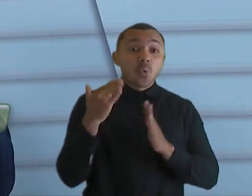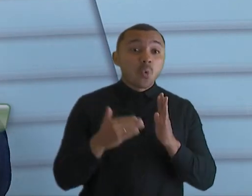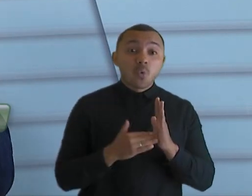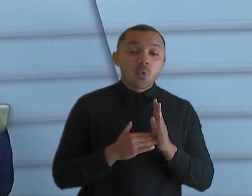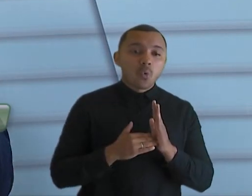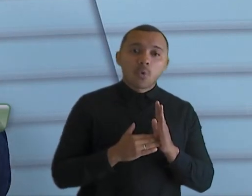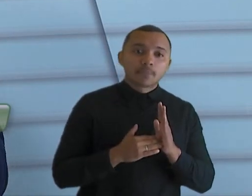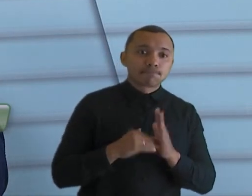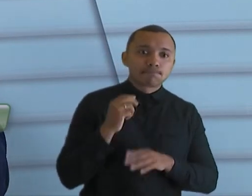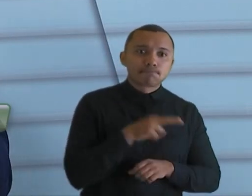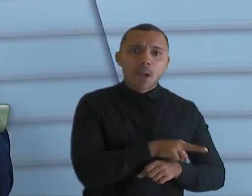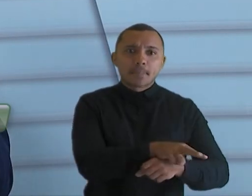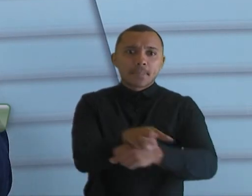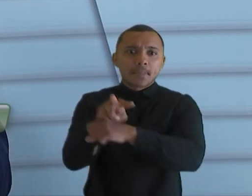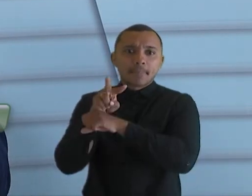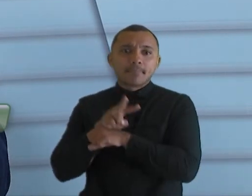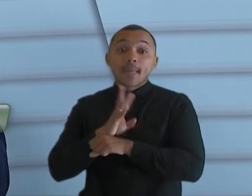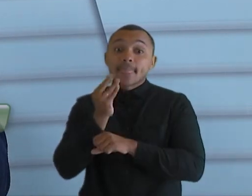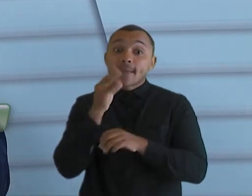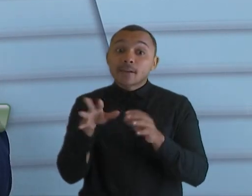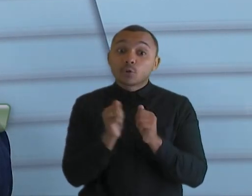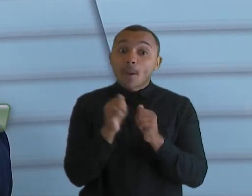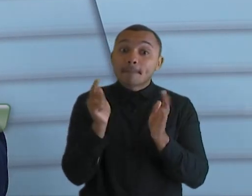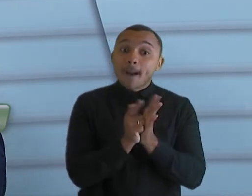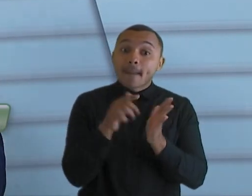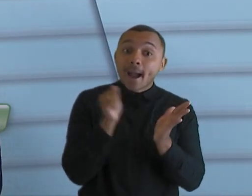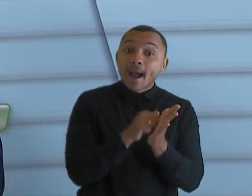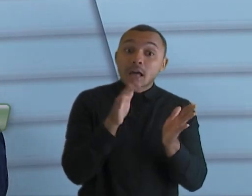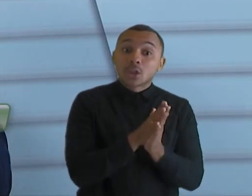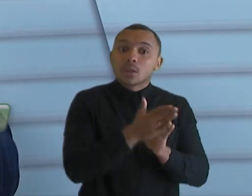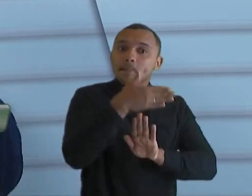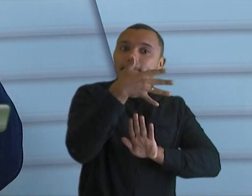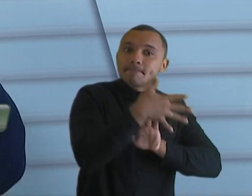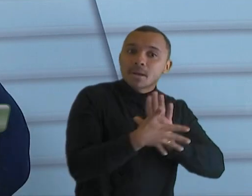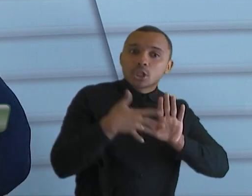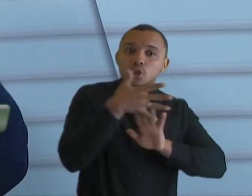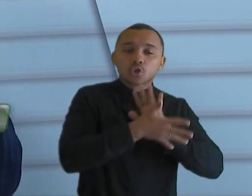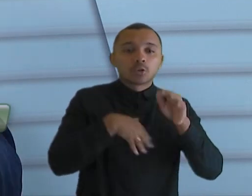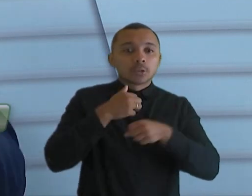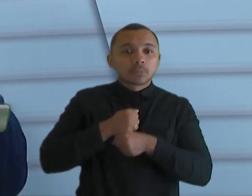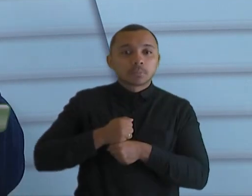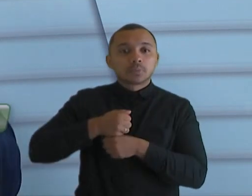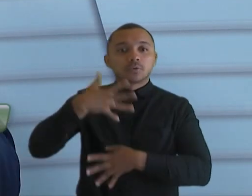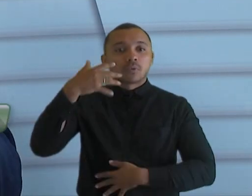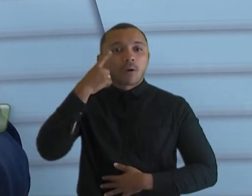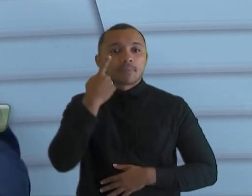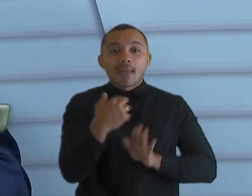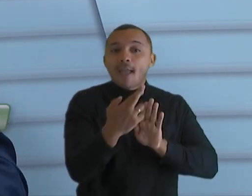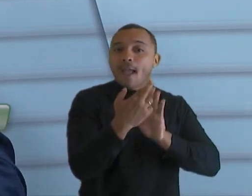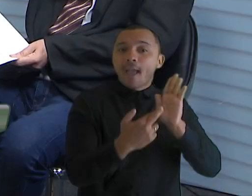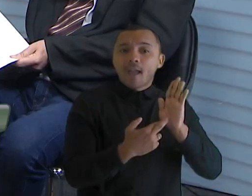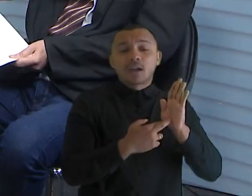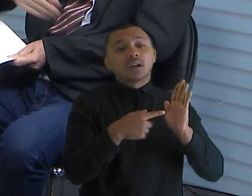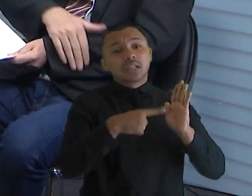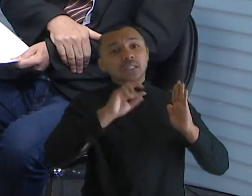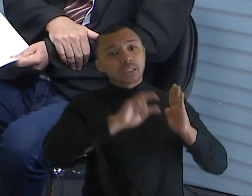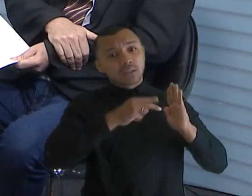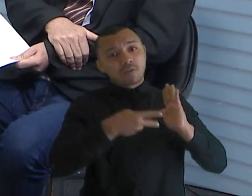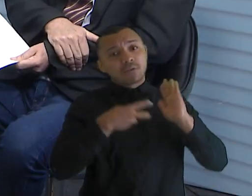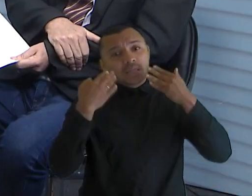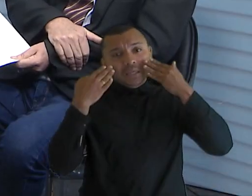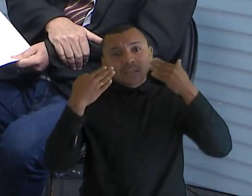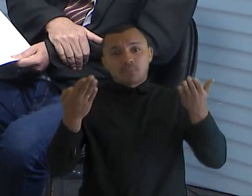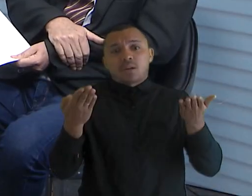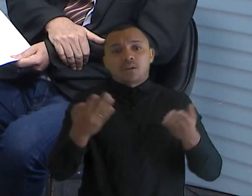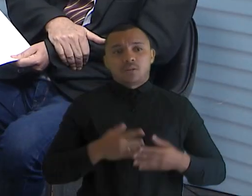não sai uma fiscalização que não tem umas duas ou três páginas justificando, através de critérios metodológicos. Essa é a transparência, inclusive. Por que é que ela